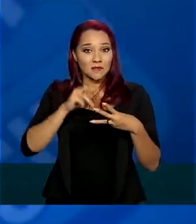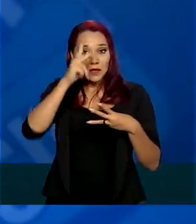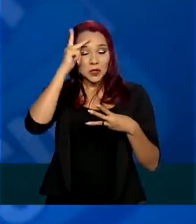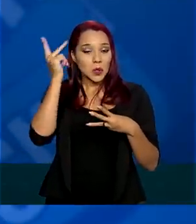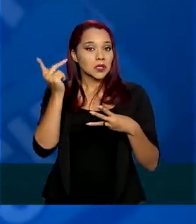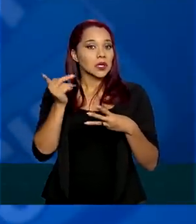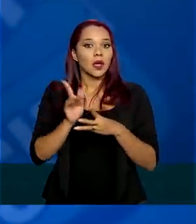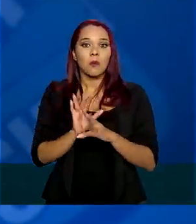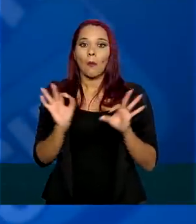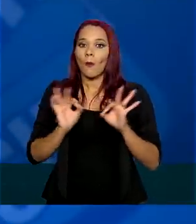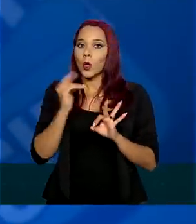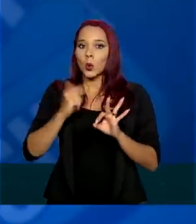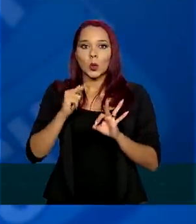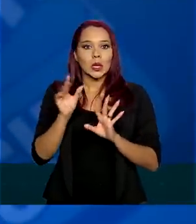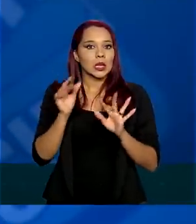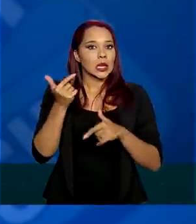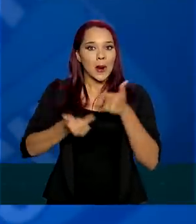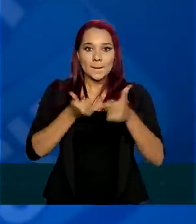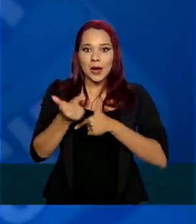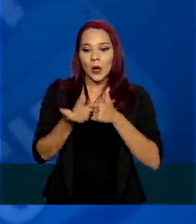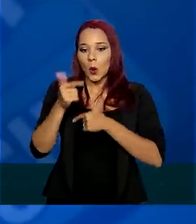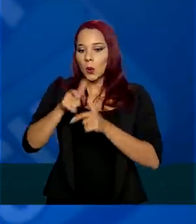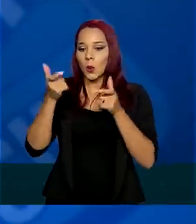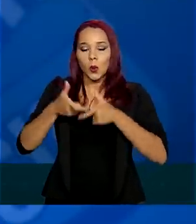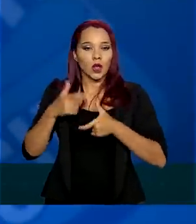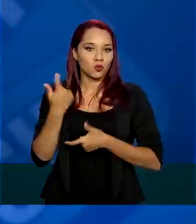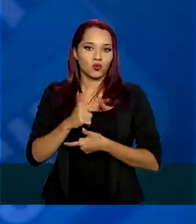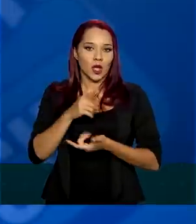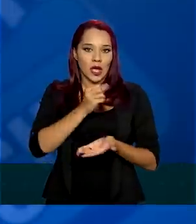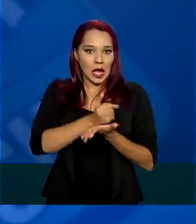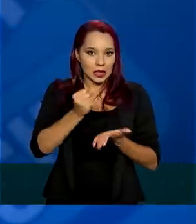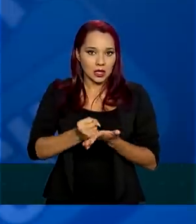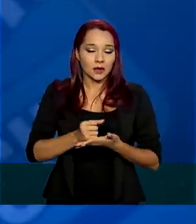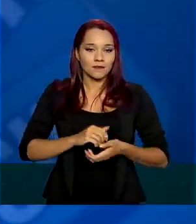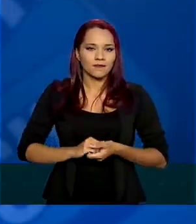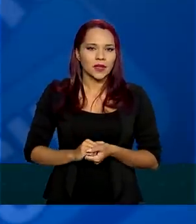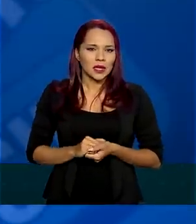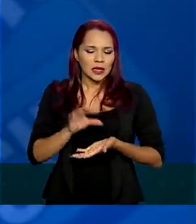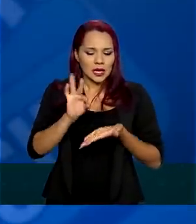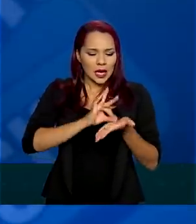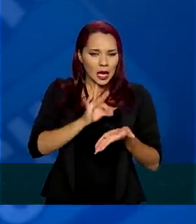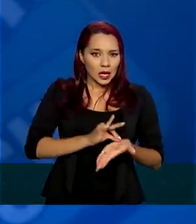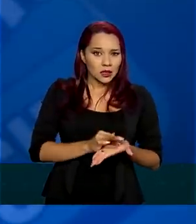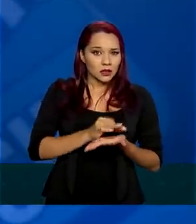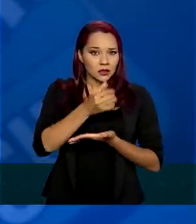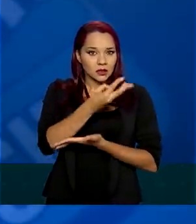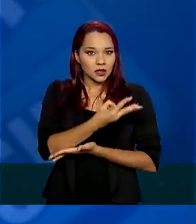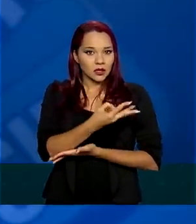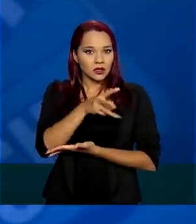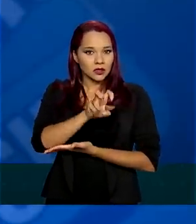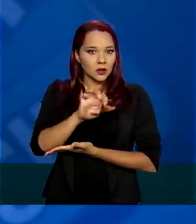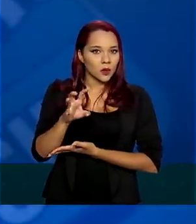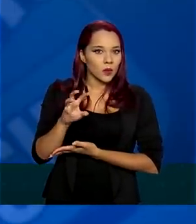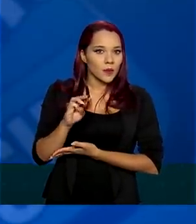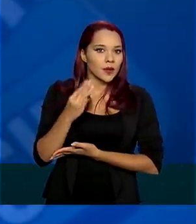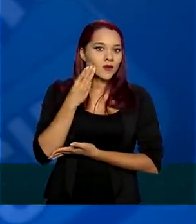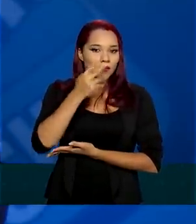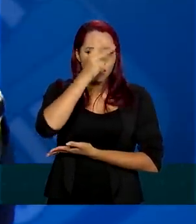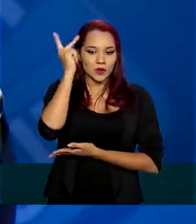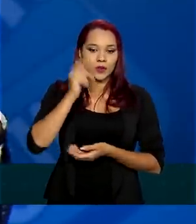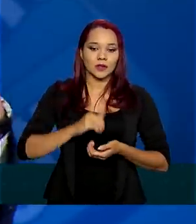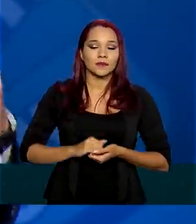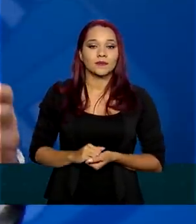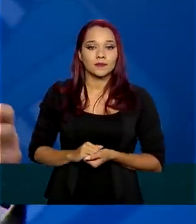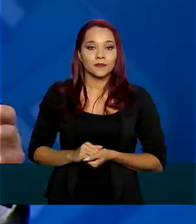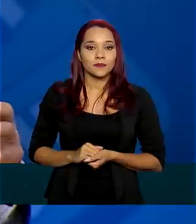informais. Nós cadastramos até o presente momento próximo de 35 milhões de pessoas. esta